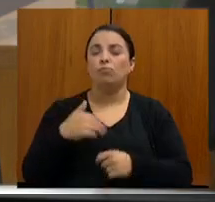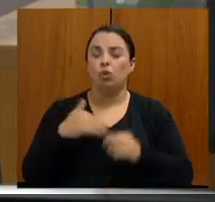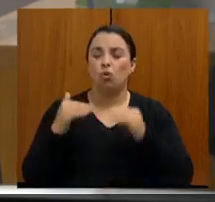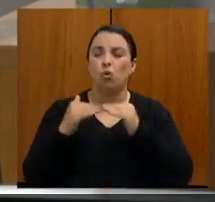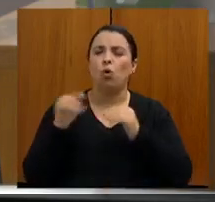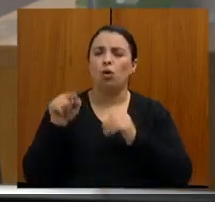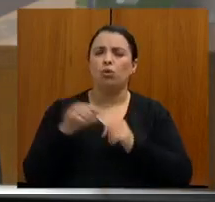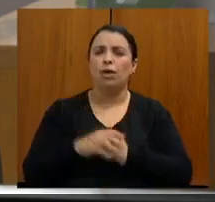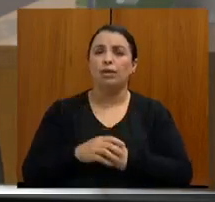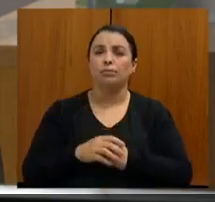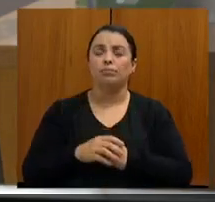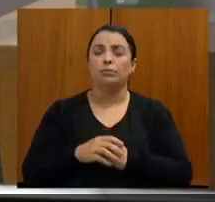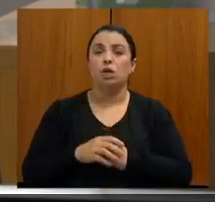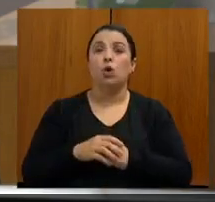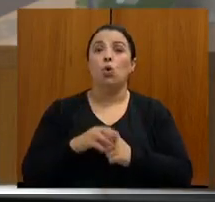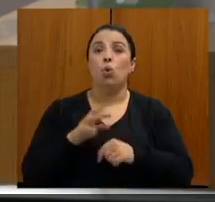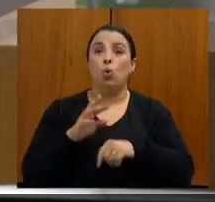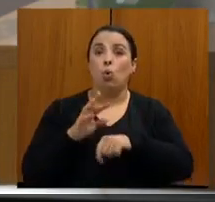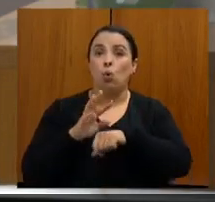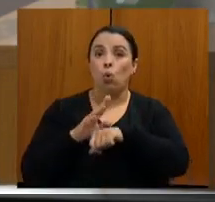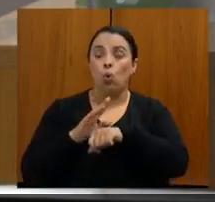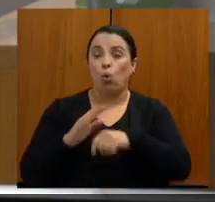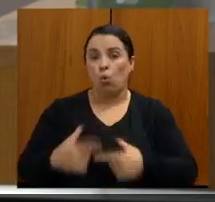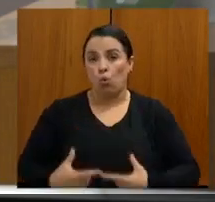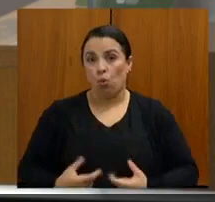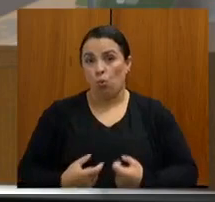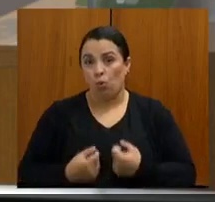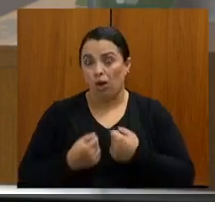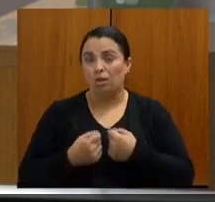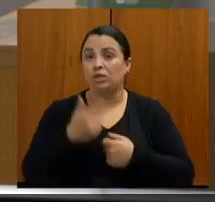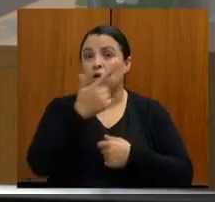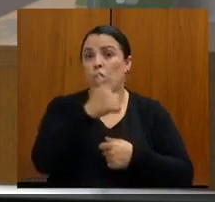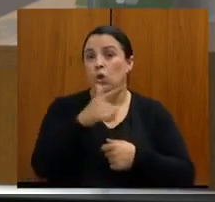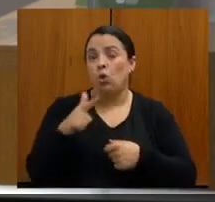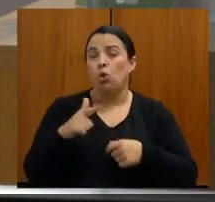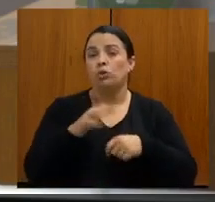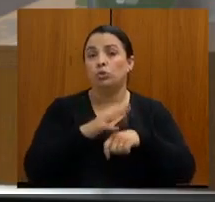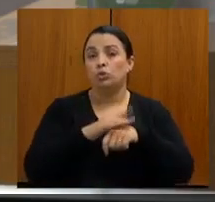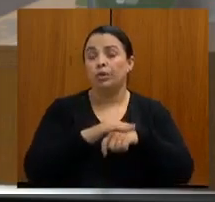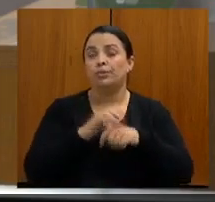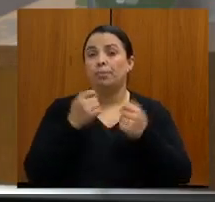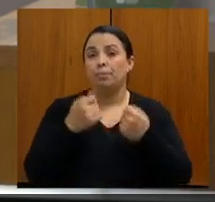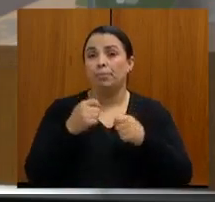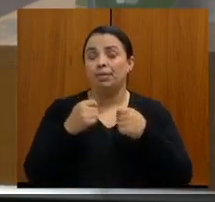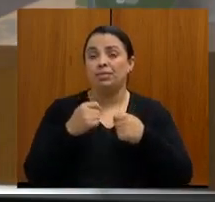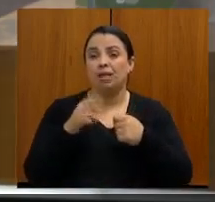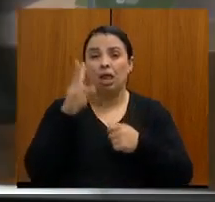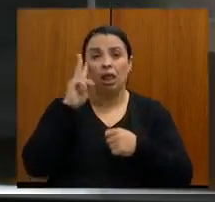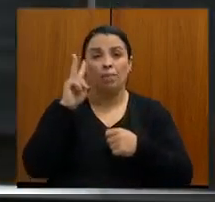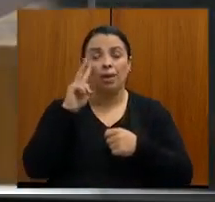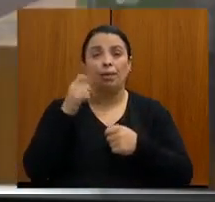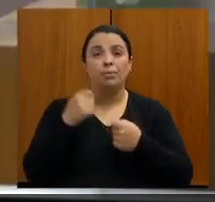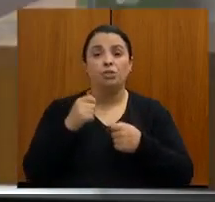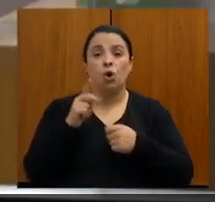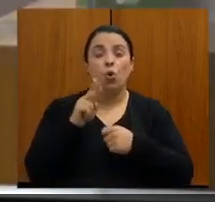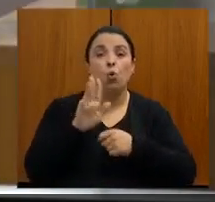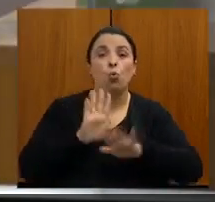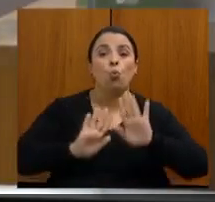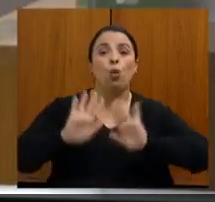pensar na linha de cuidado e não em pontos de atenção, em serviços